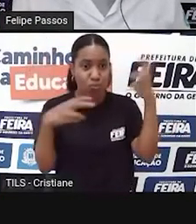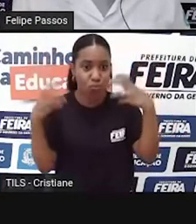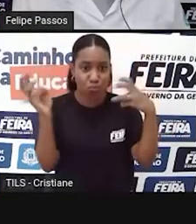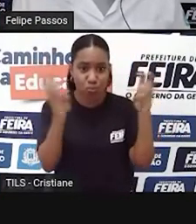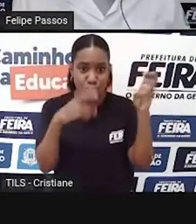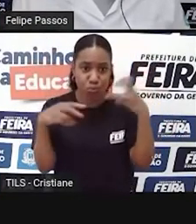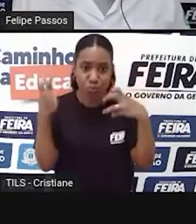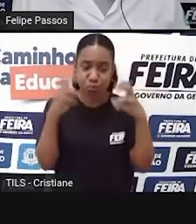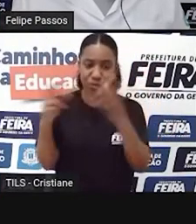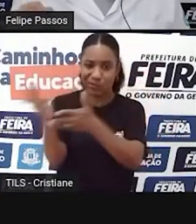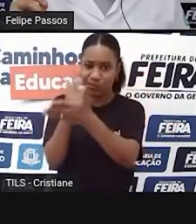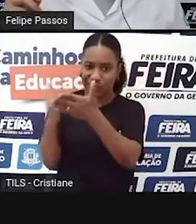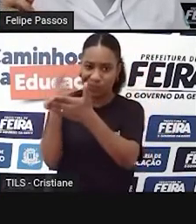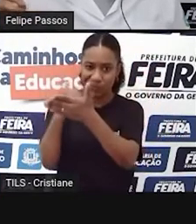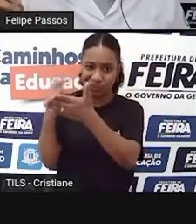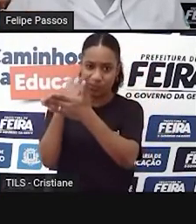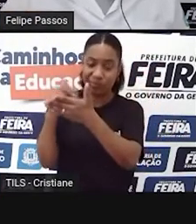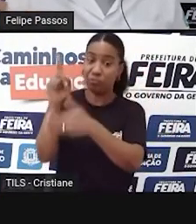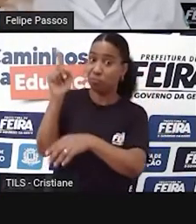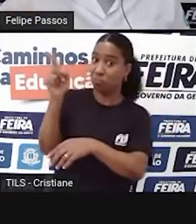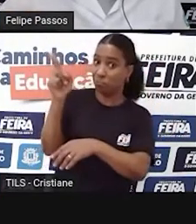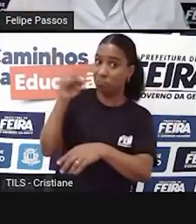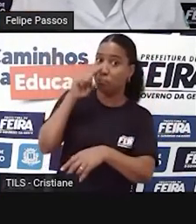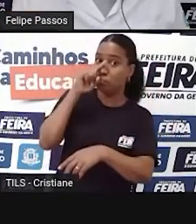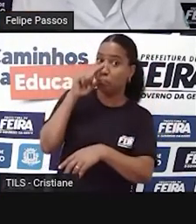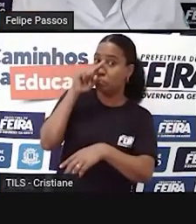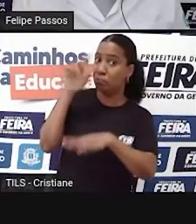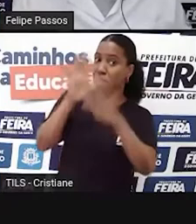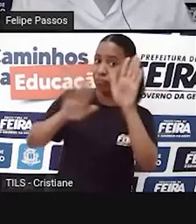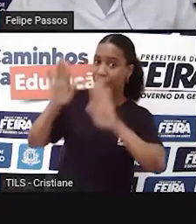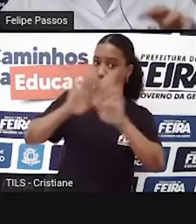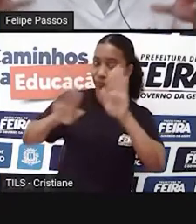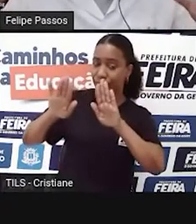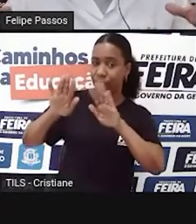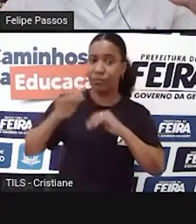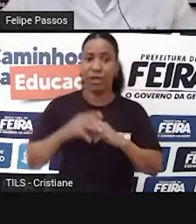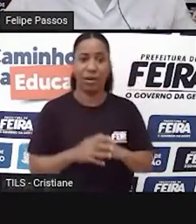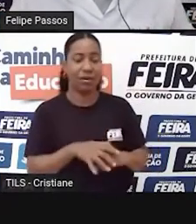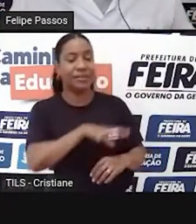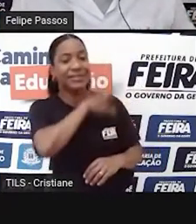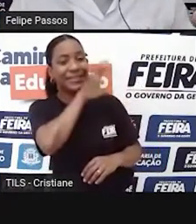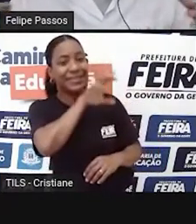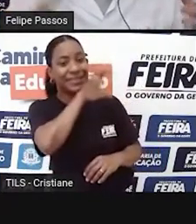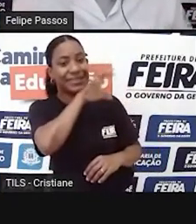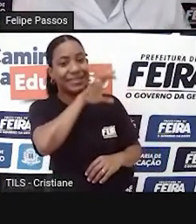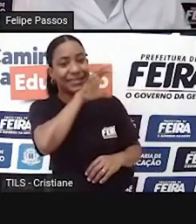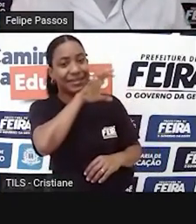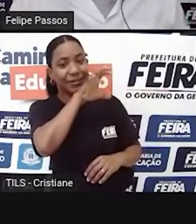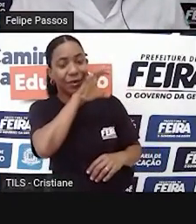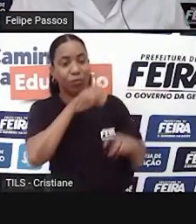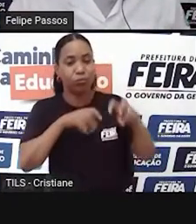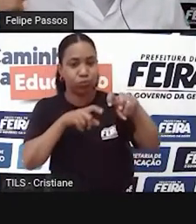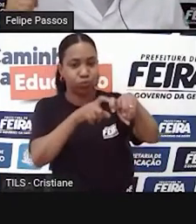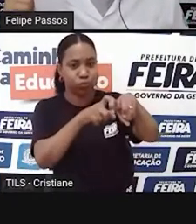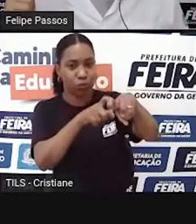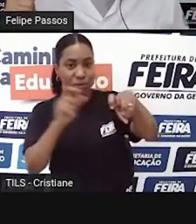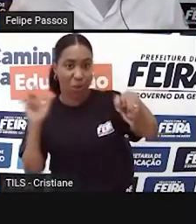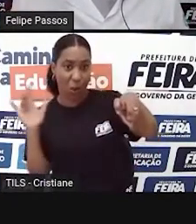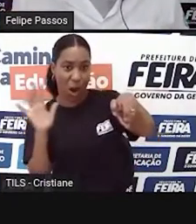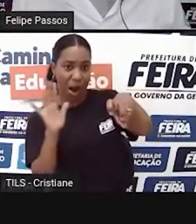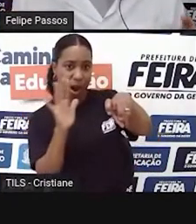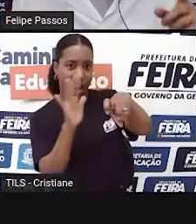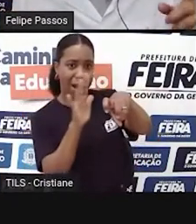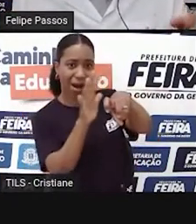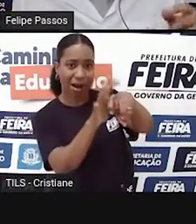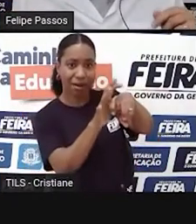botar lá um ser humano caçando esse animal, 10, 20 indivíduos para caçar um animal. Então, quem chega lá